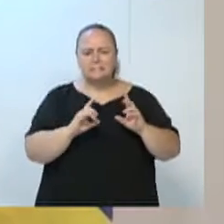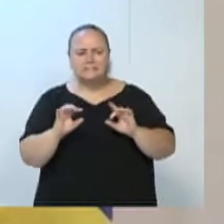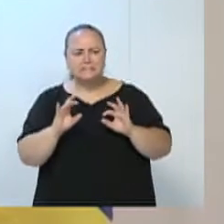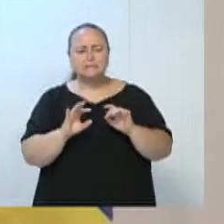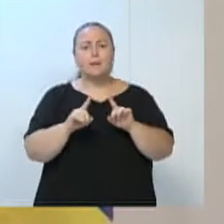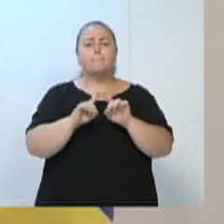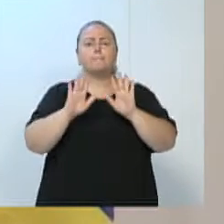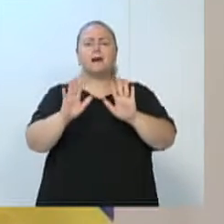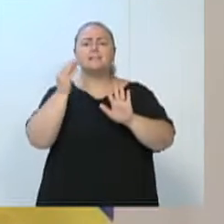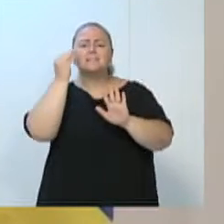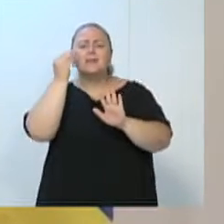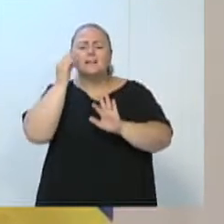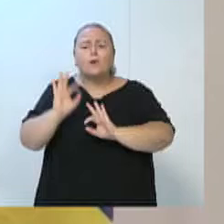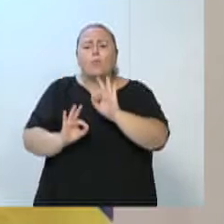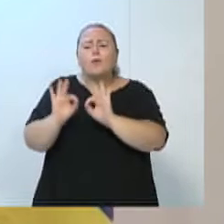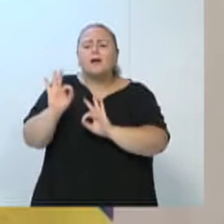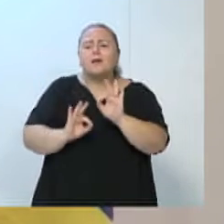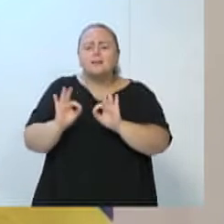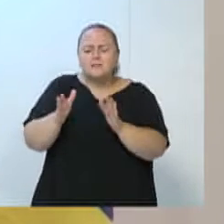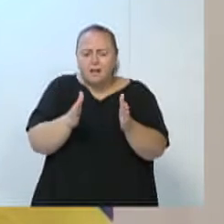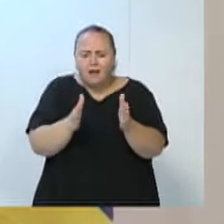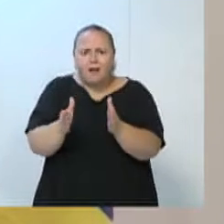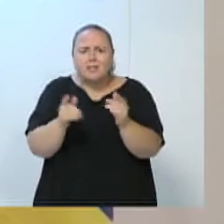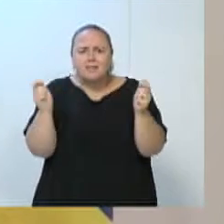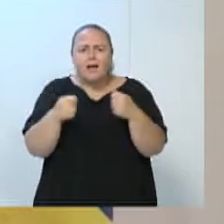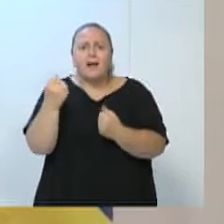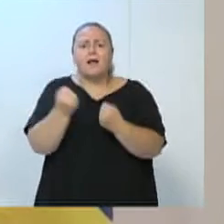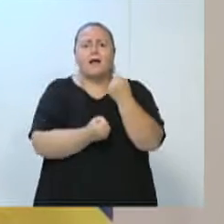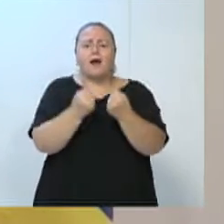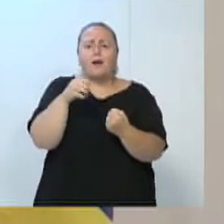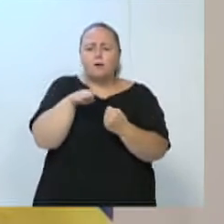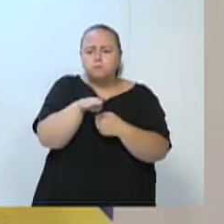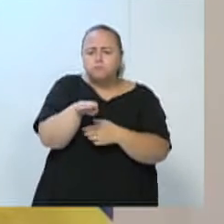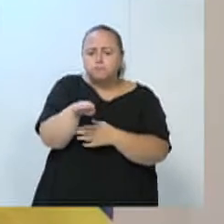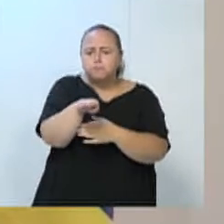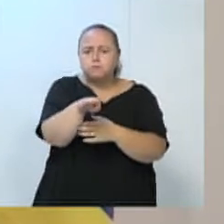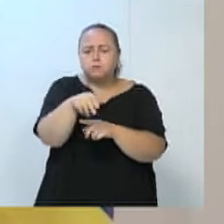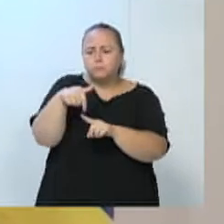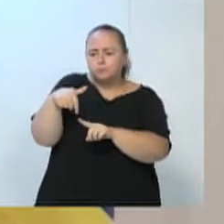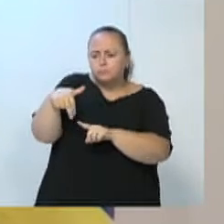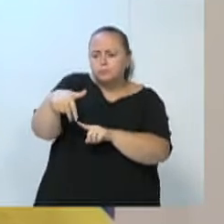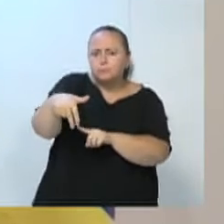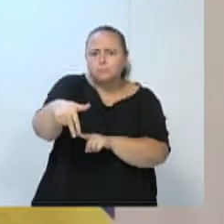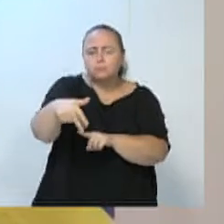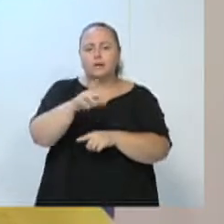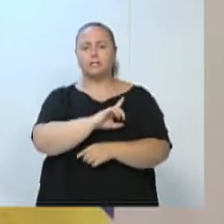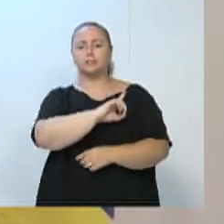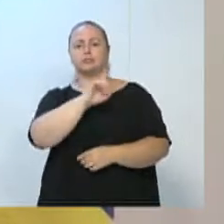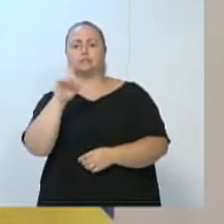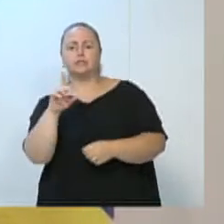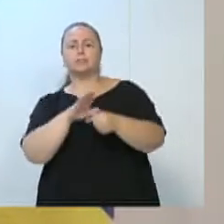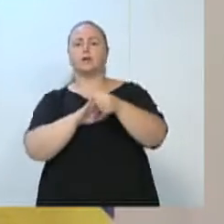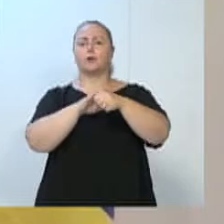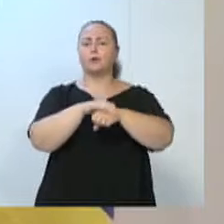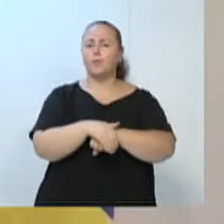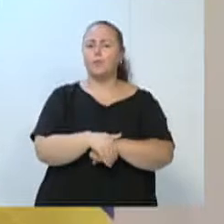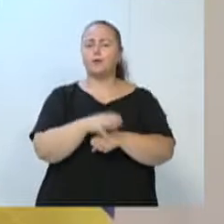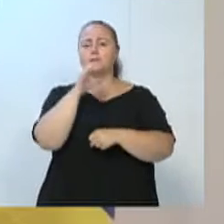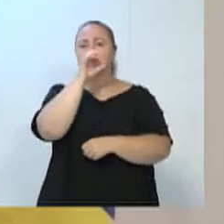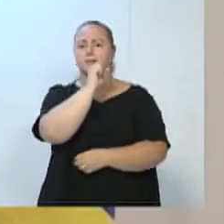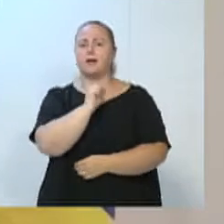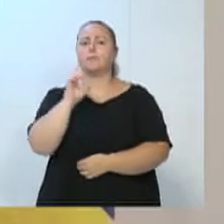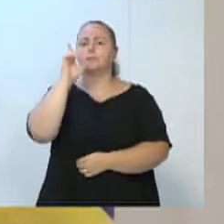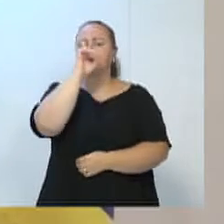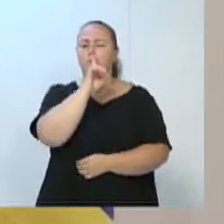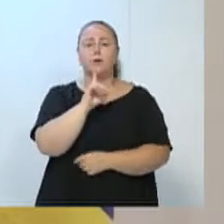decente a rua para que as pessoas possam transitar no final do dia, que elas possam transitar na noite, que elas possam transitar no final de semana quando as obras